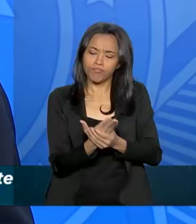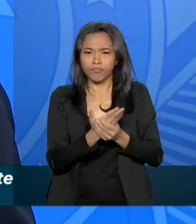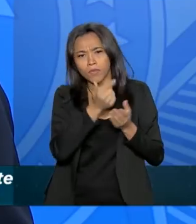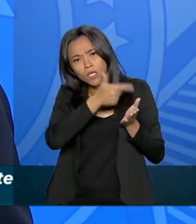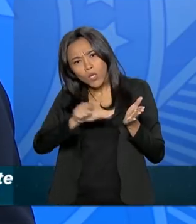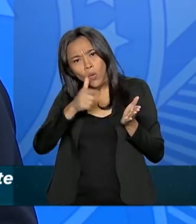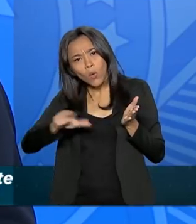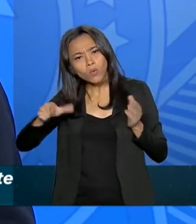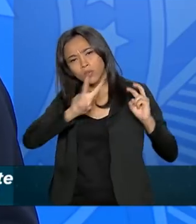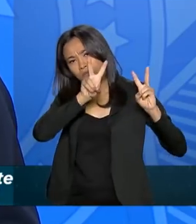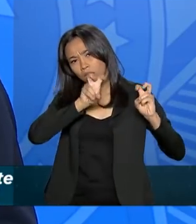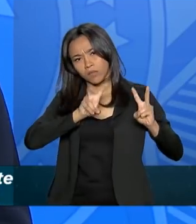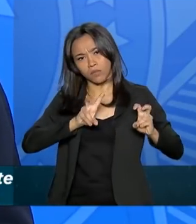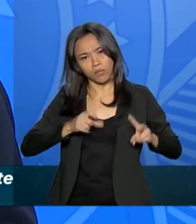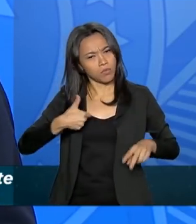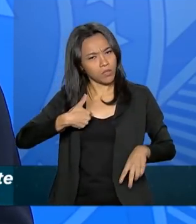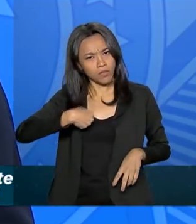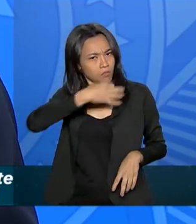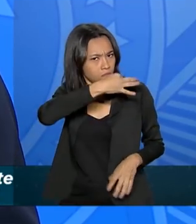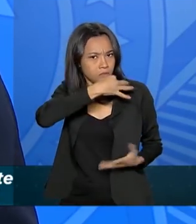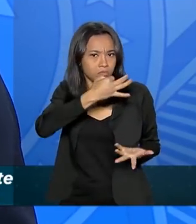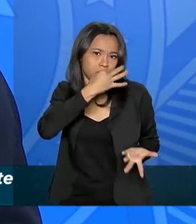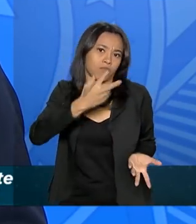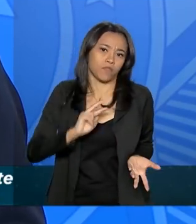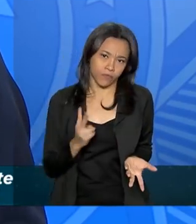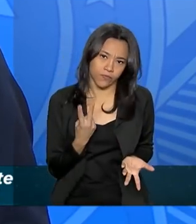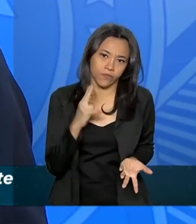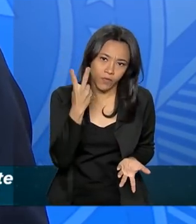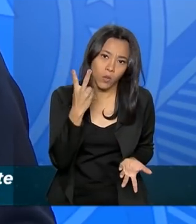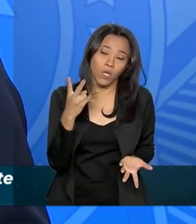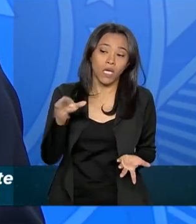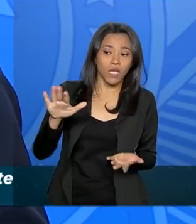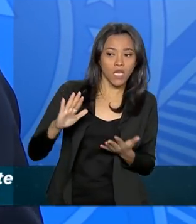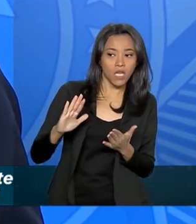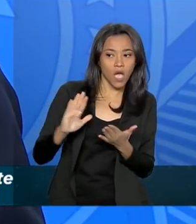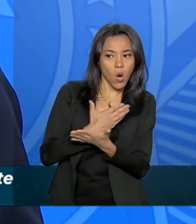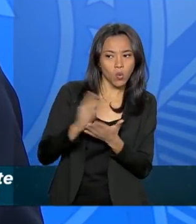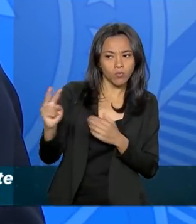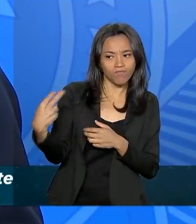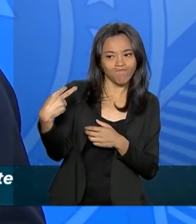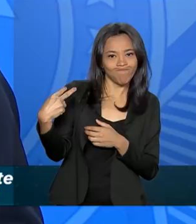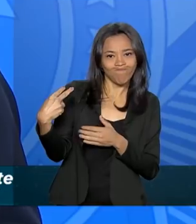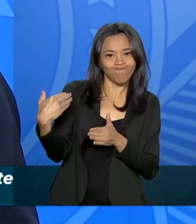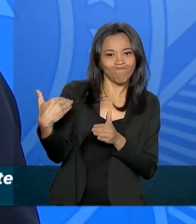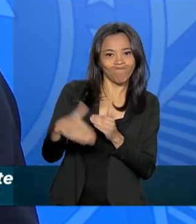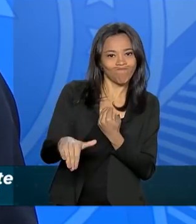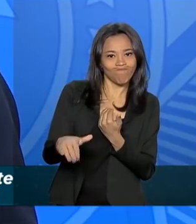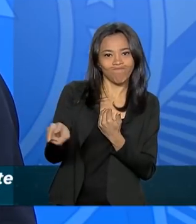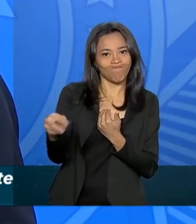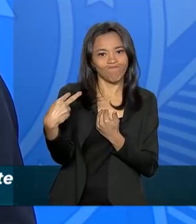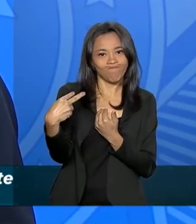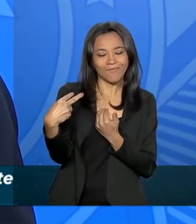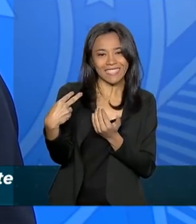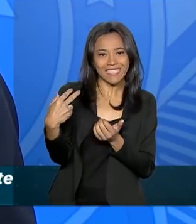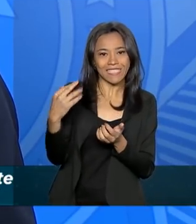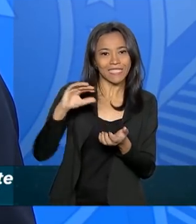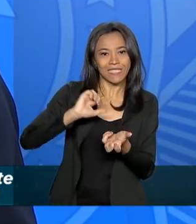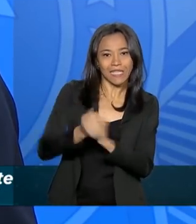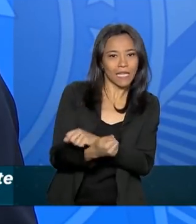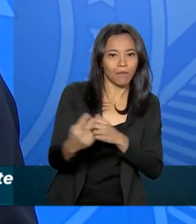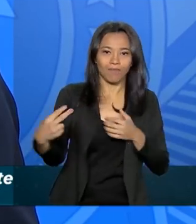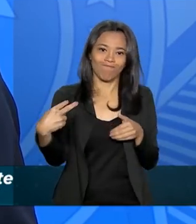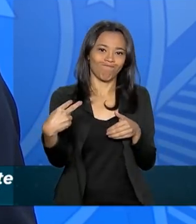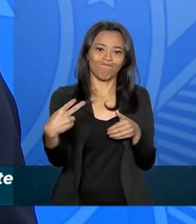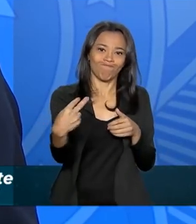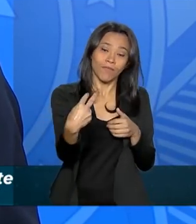E alguns poucos não se adequaram a isso, mesmo sabendo quem eu era. A gente não pode abrir mão disso. Nós temos um norte e o